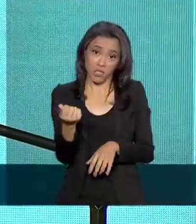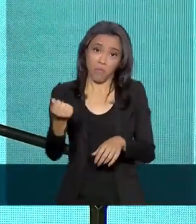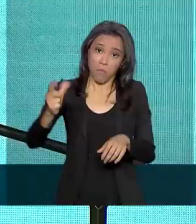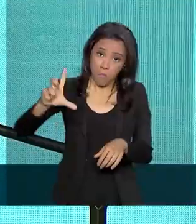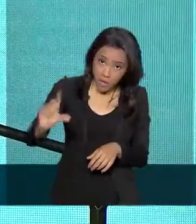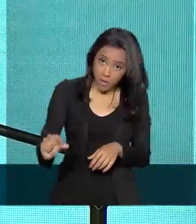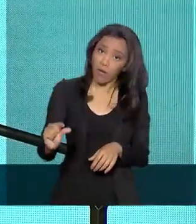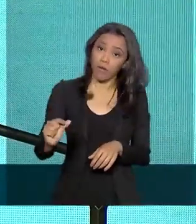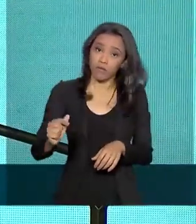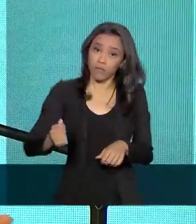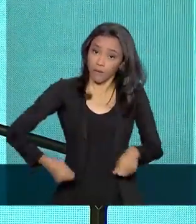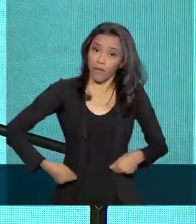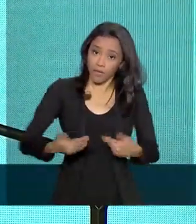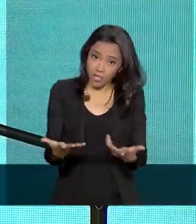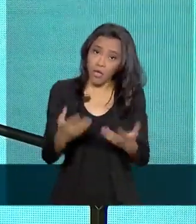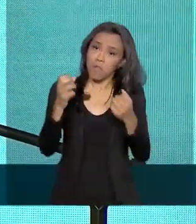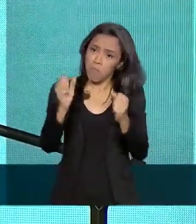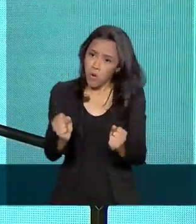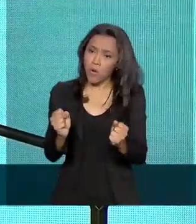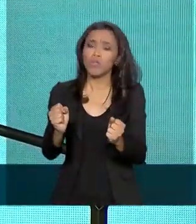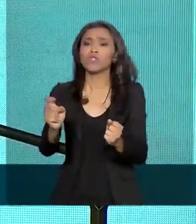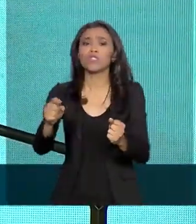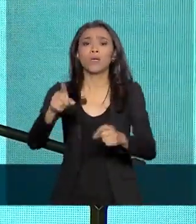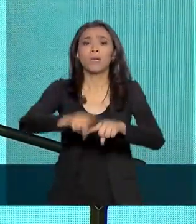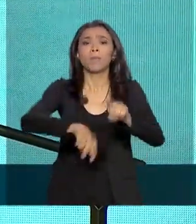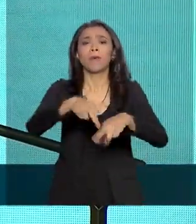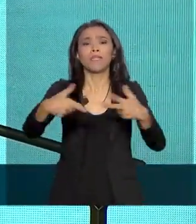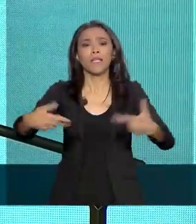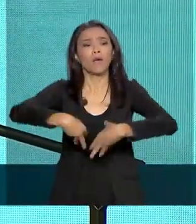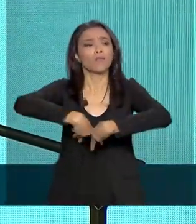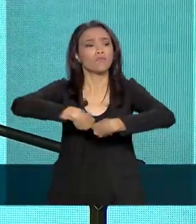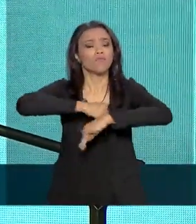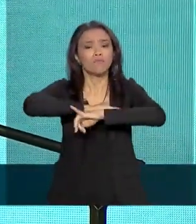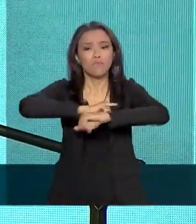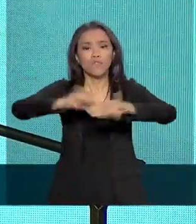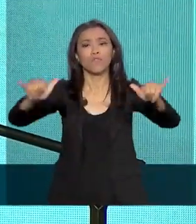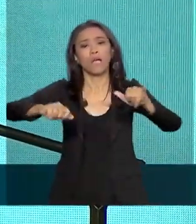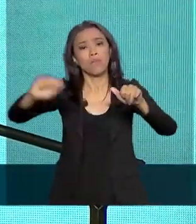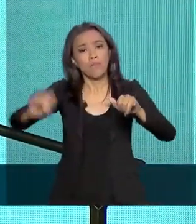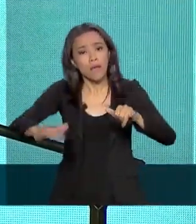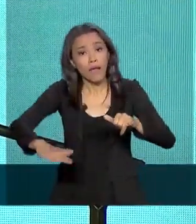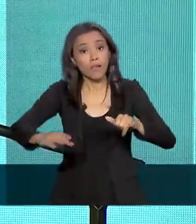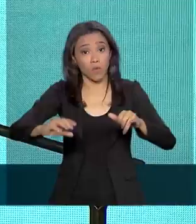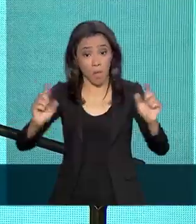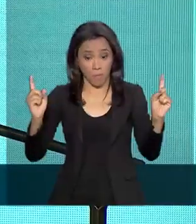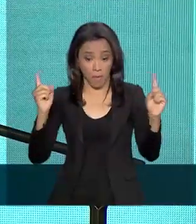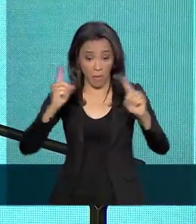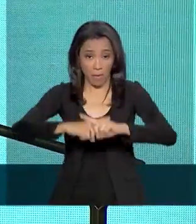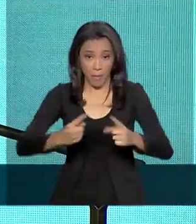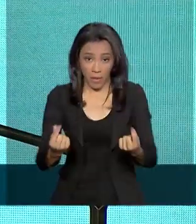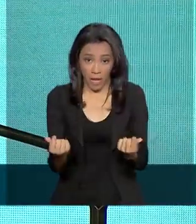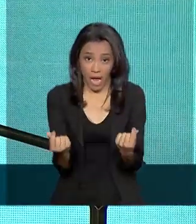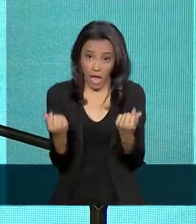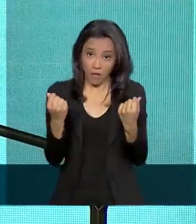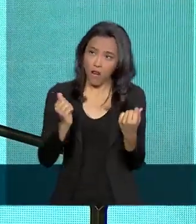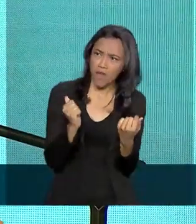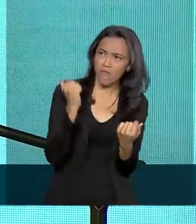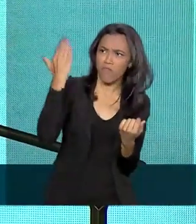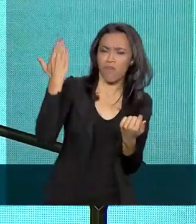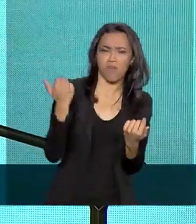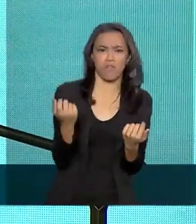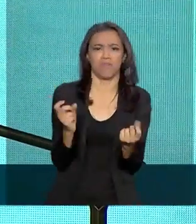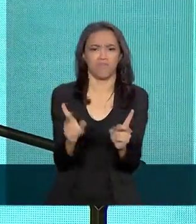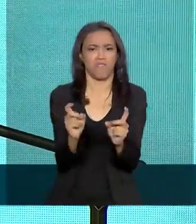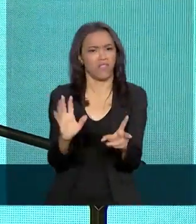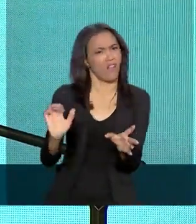podem botar o produto mais barato aqui dentro ou de forma mais competitiva lá fora. Agora, temos sinalizações que